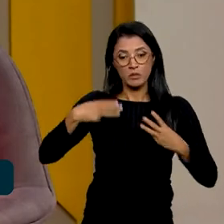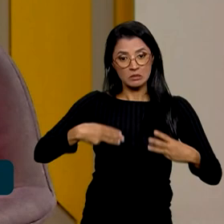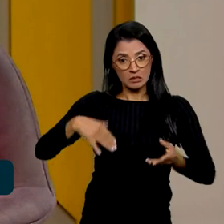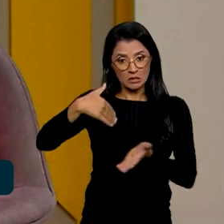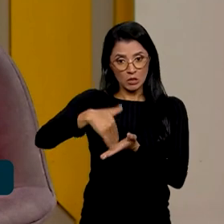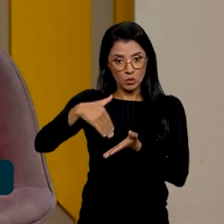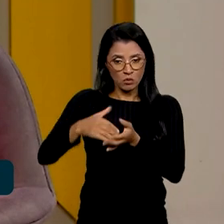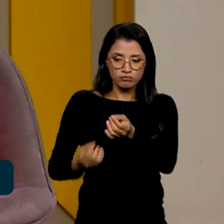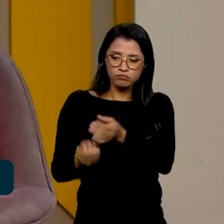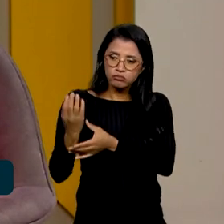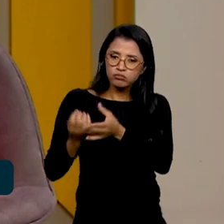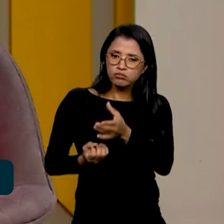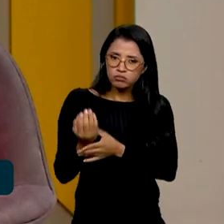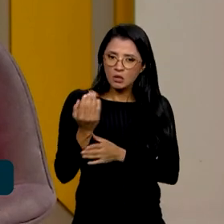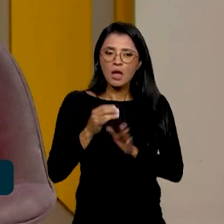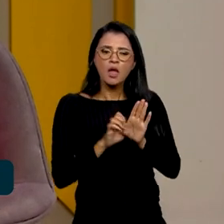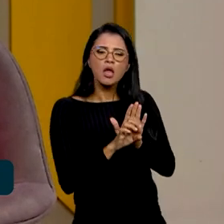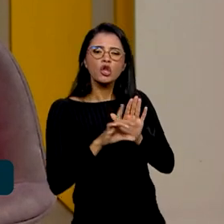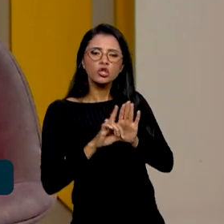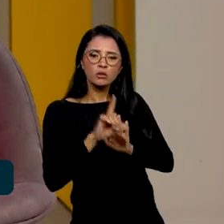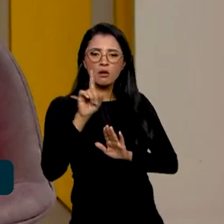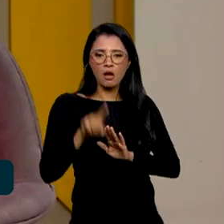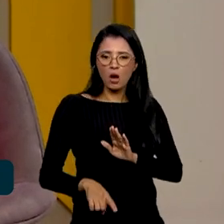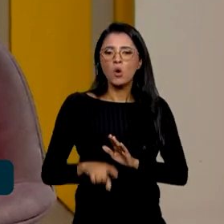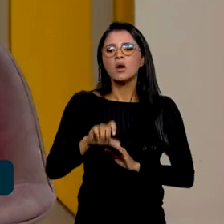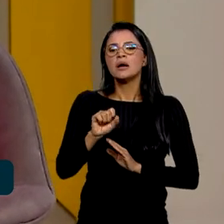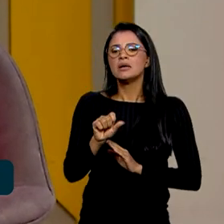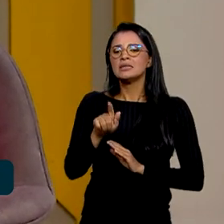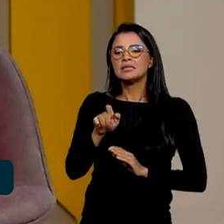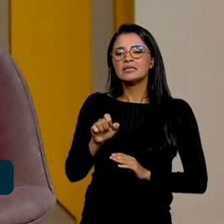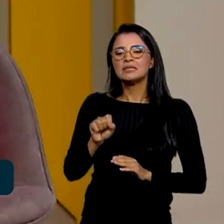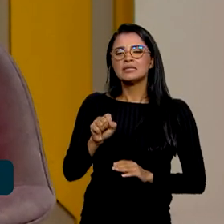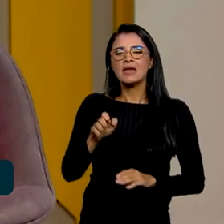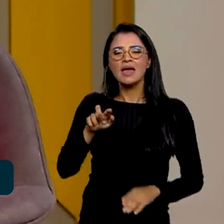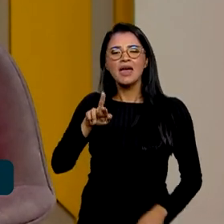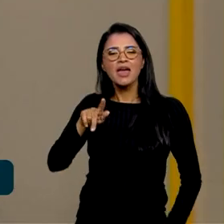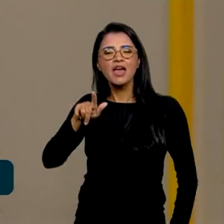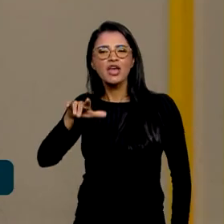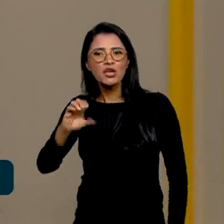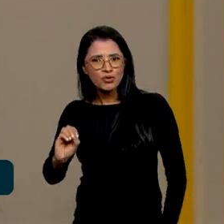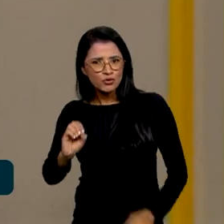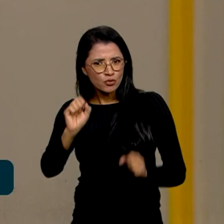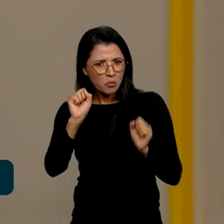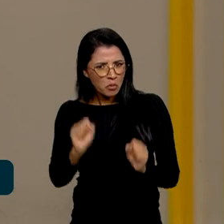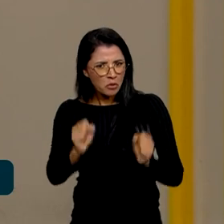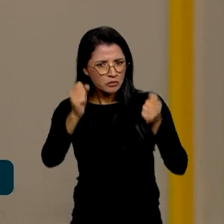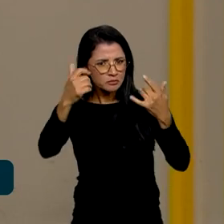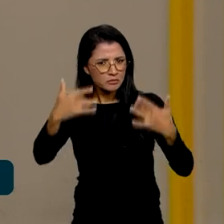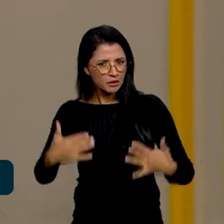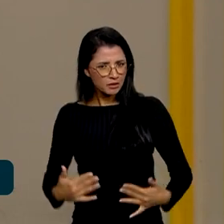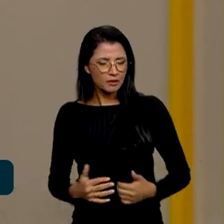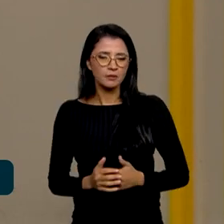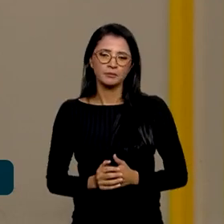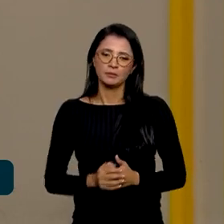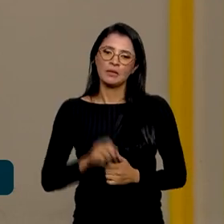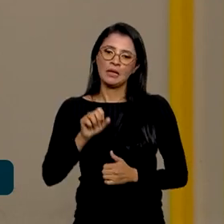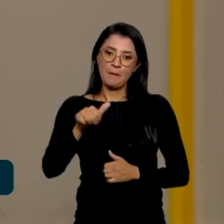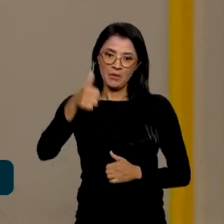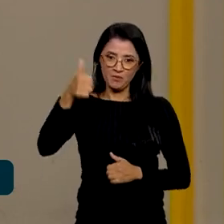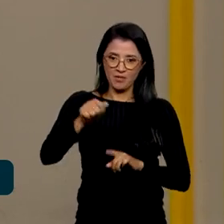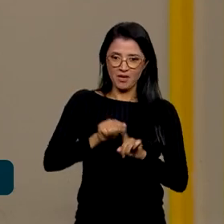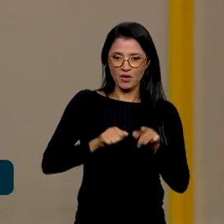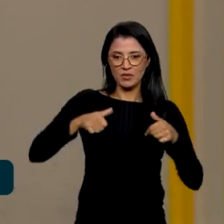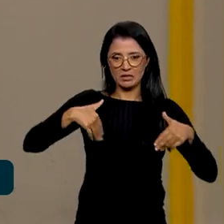desenvolvido. Um dos editais é o Sérgio Mamberti. A senhora pode comentar um pouco sobre ele para a gente? Perfeito. Agora, dia 1º de